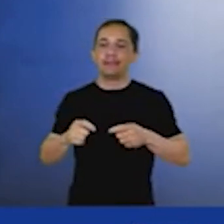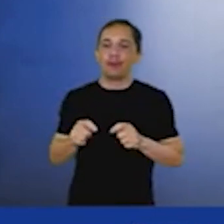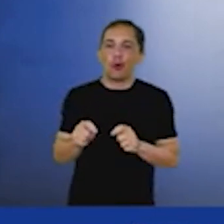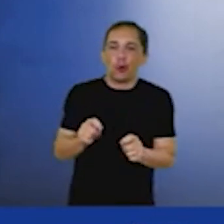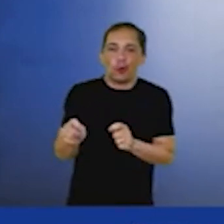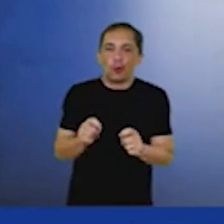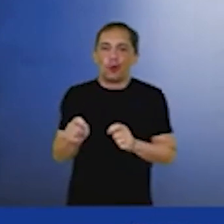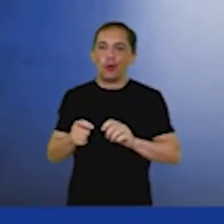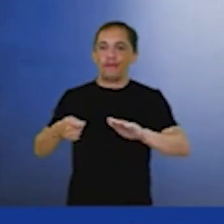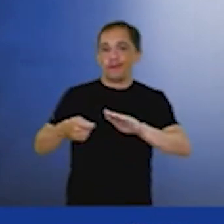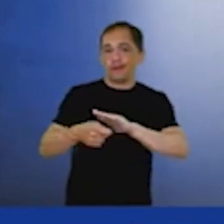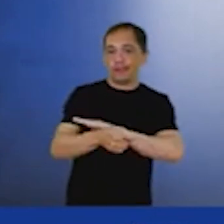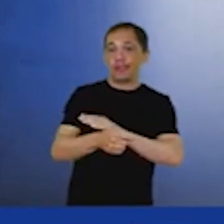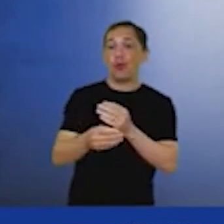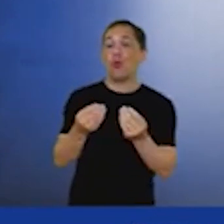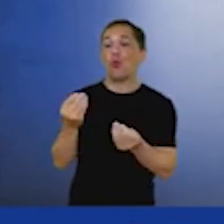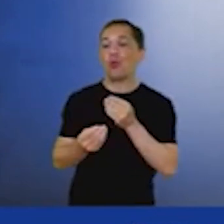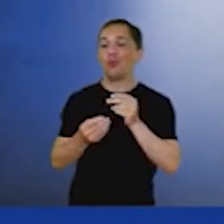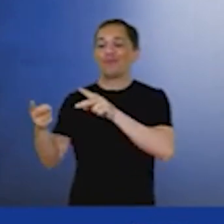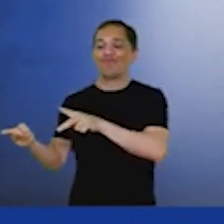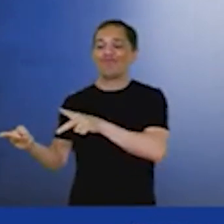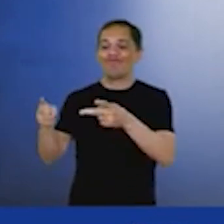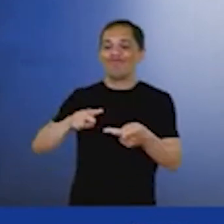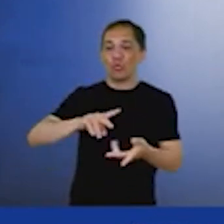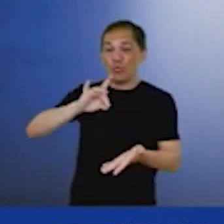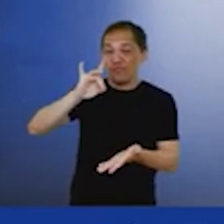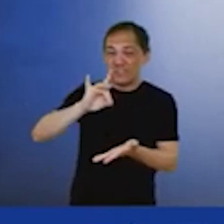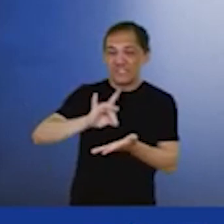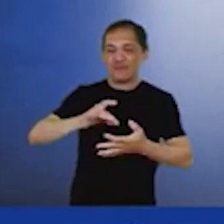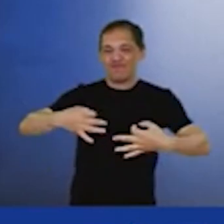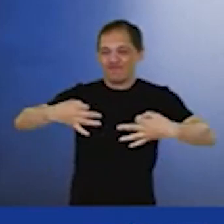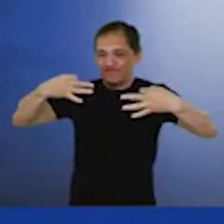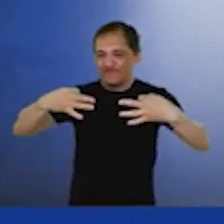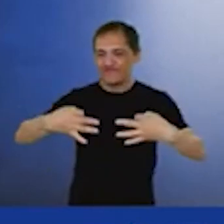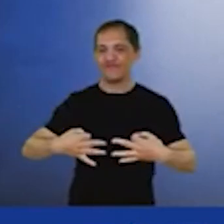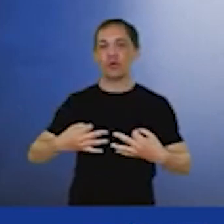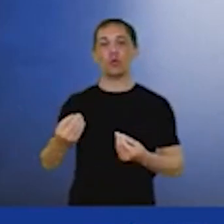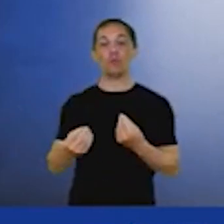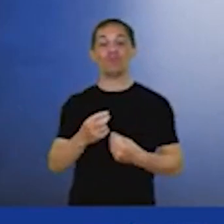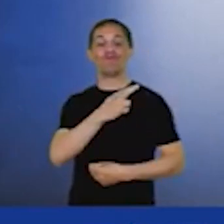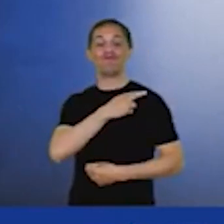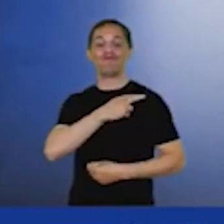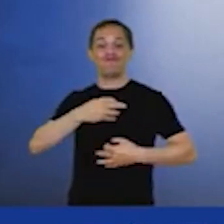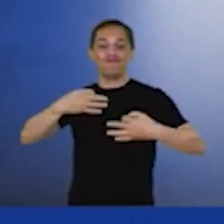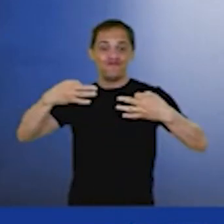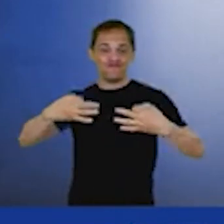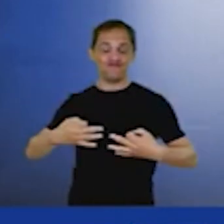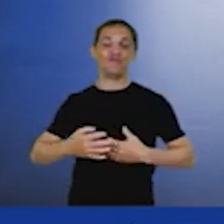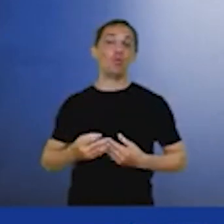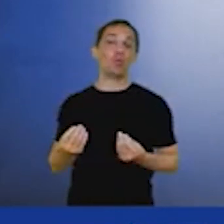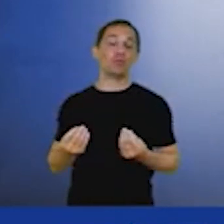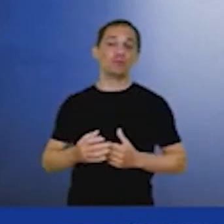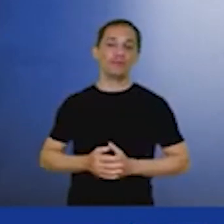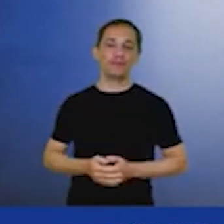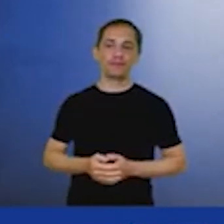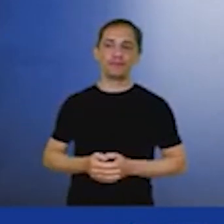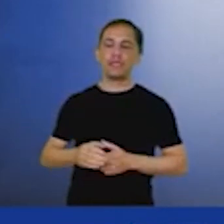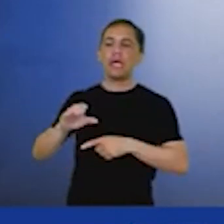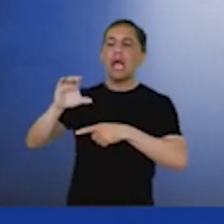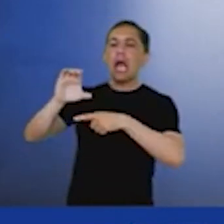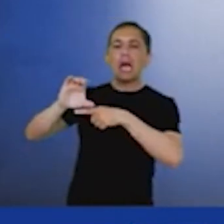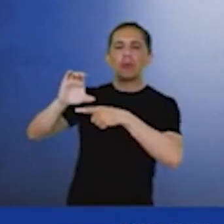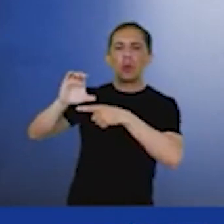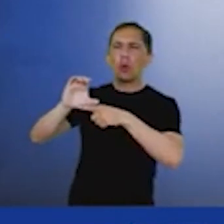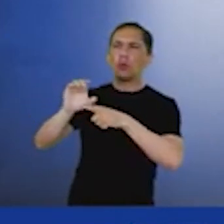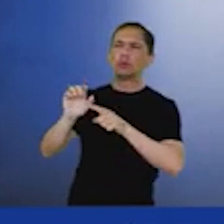como fazer uma transição energética de forma justa e responsável? Primeiro, entender que a descarbonização é gradual. A gente